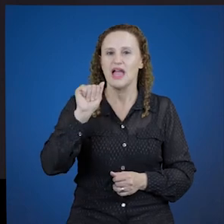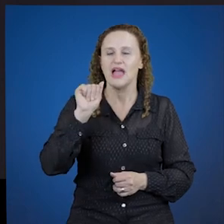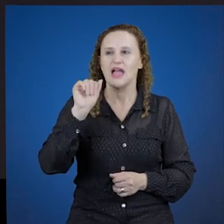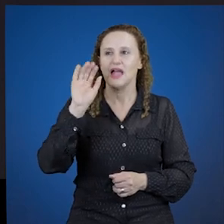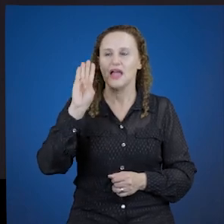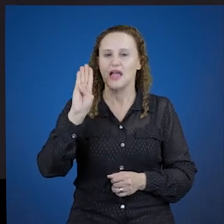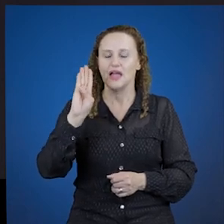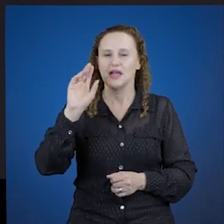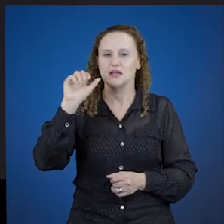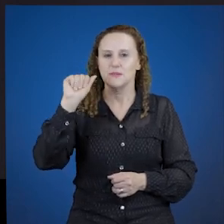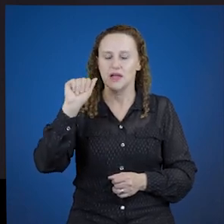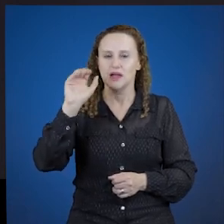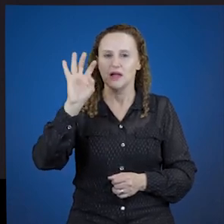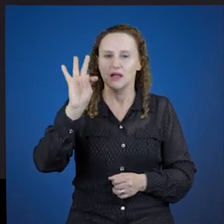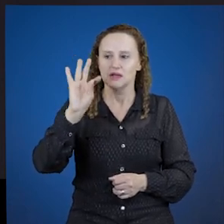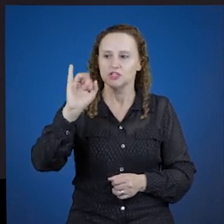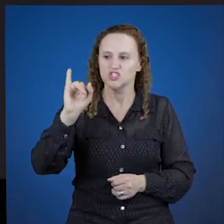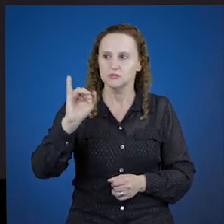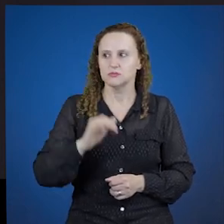amabates.